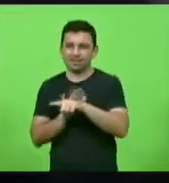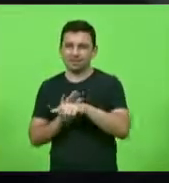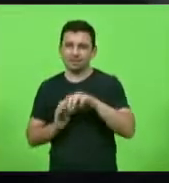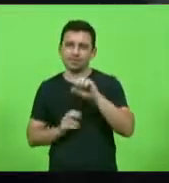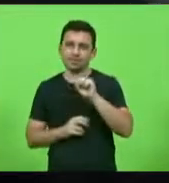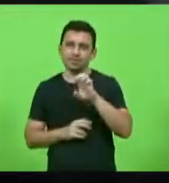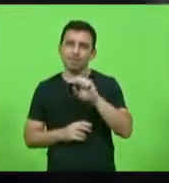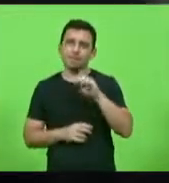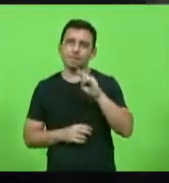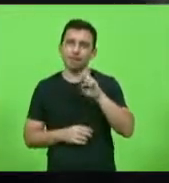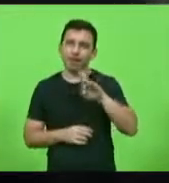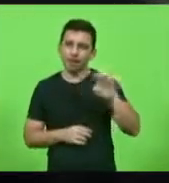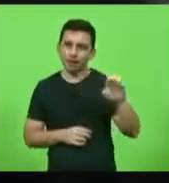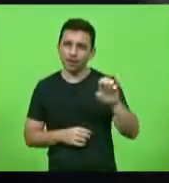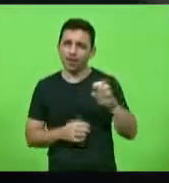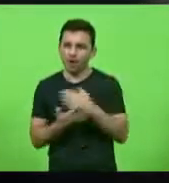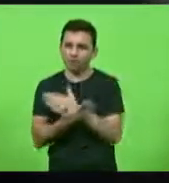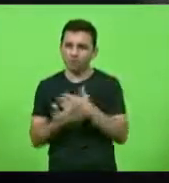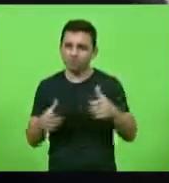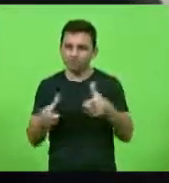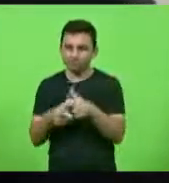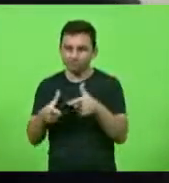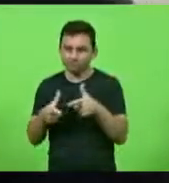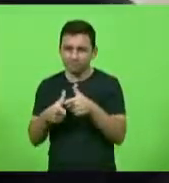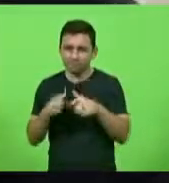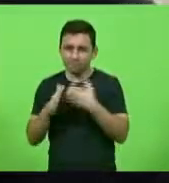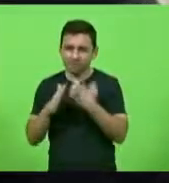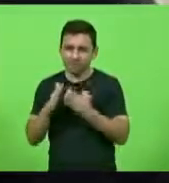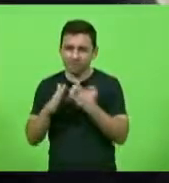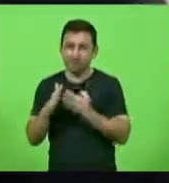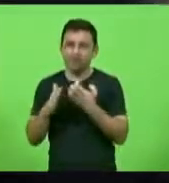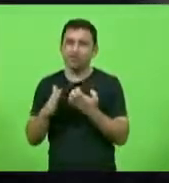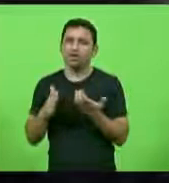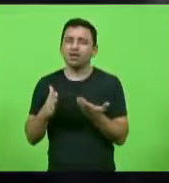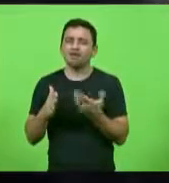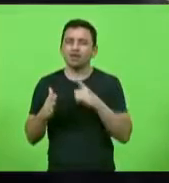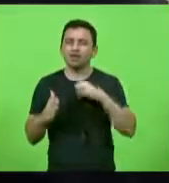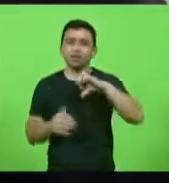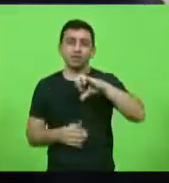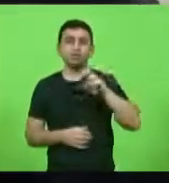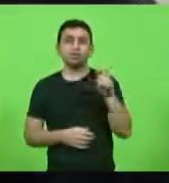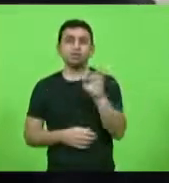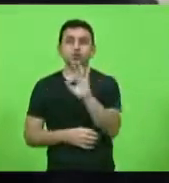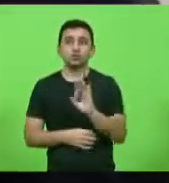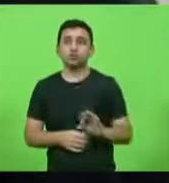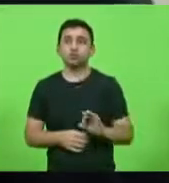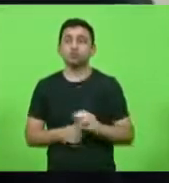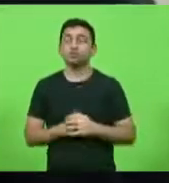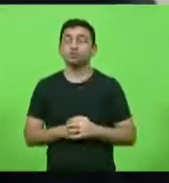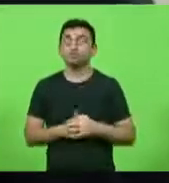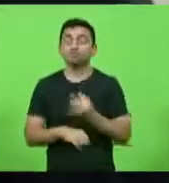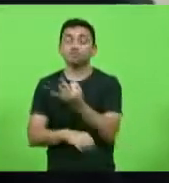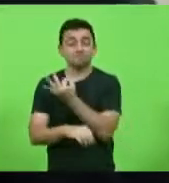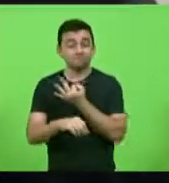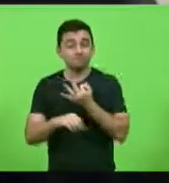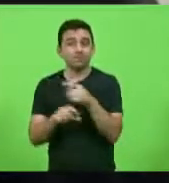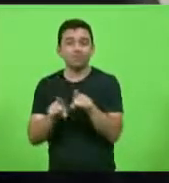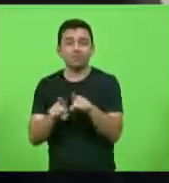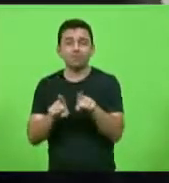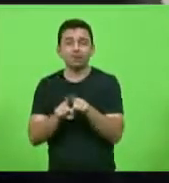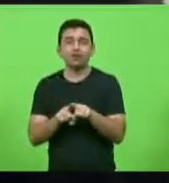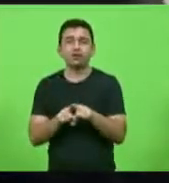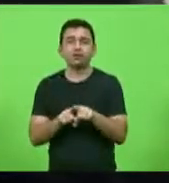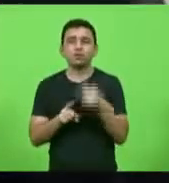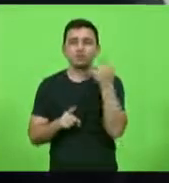micro e pequeno porte representam mais de 95% das empresas formalizadas e juntos respondem por 35